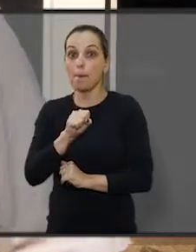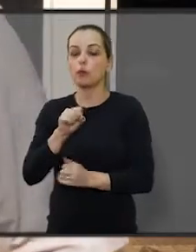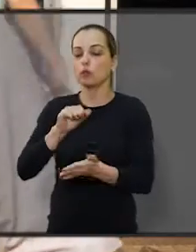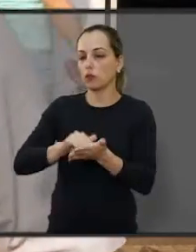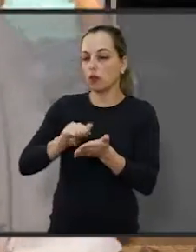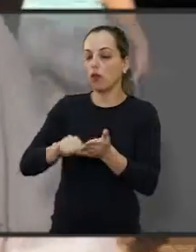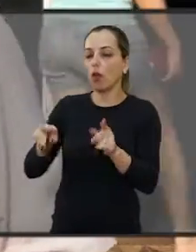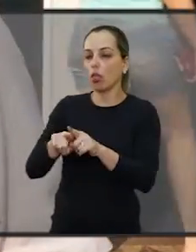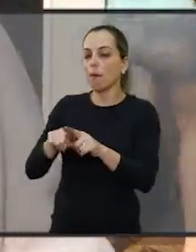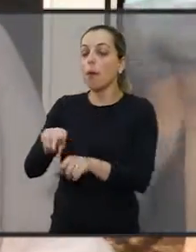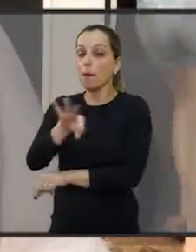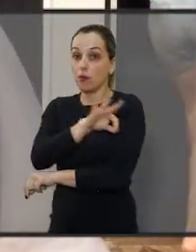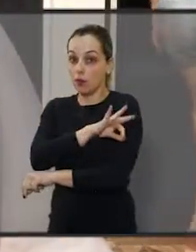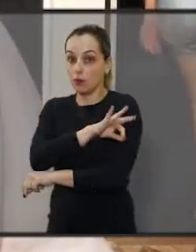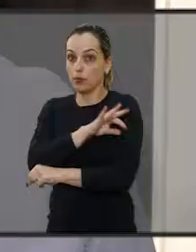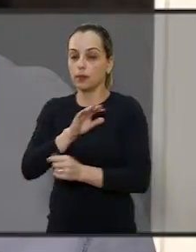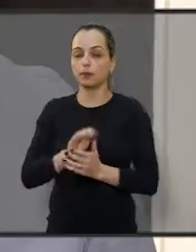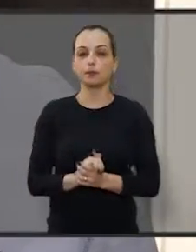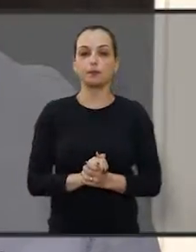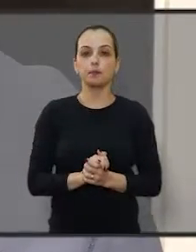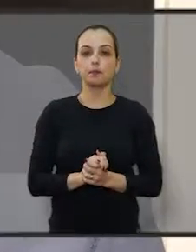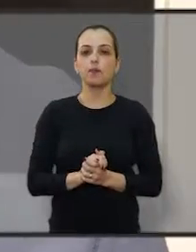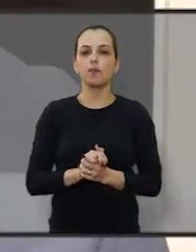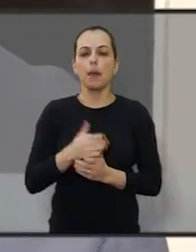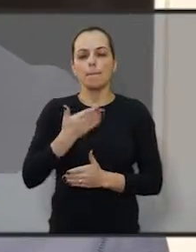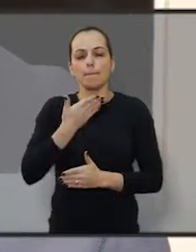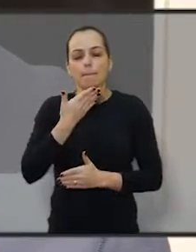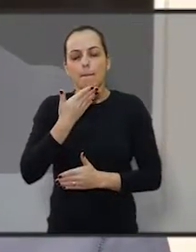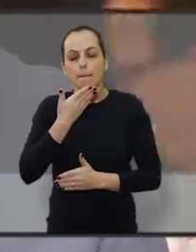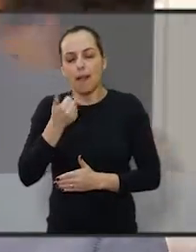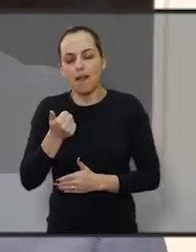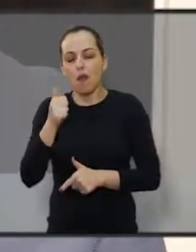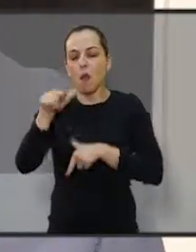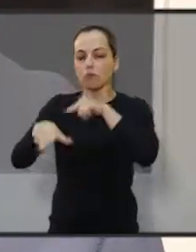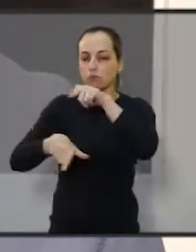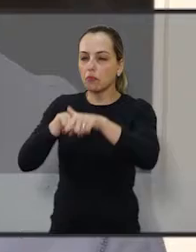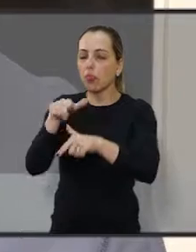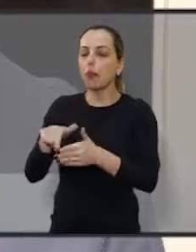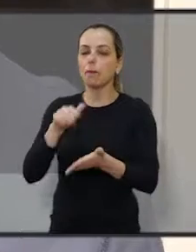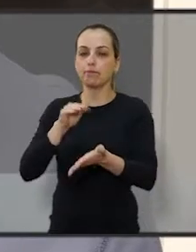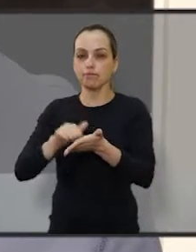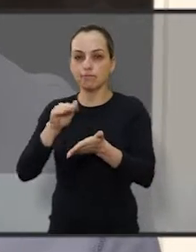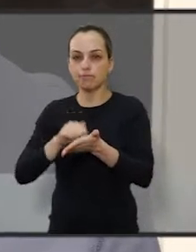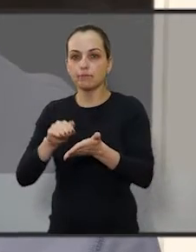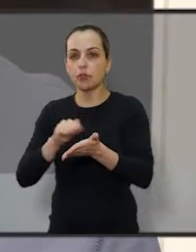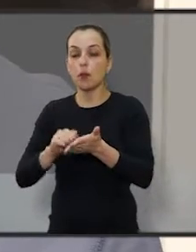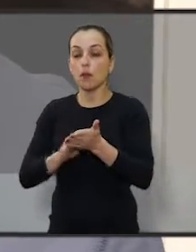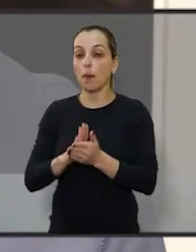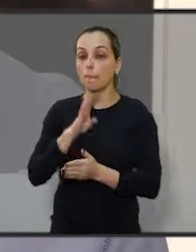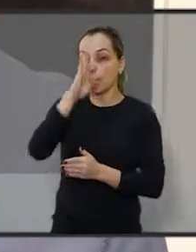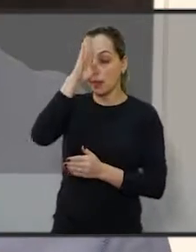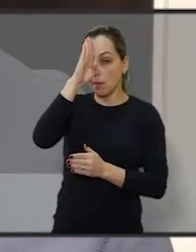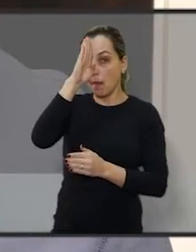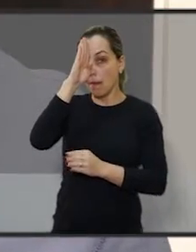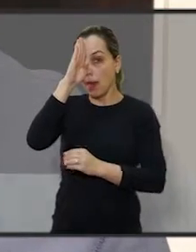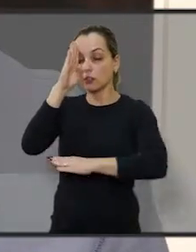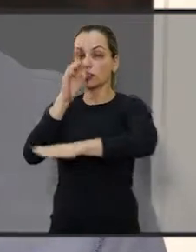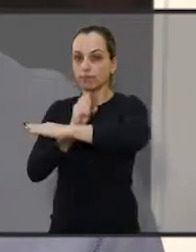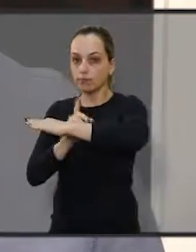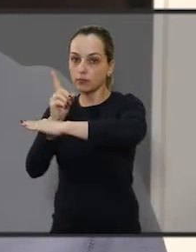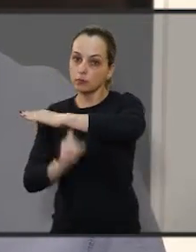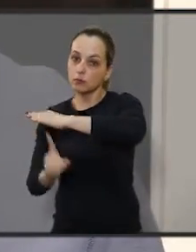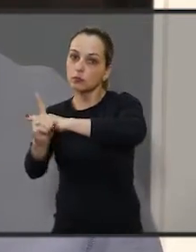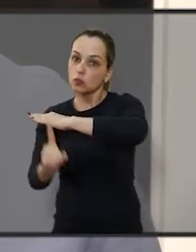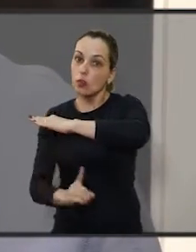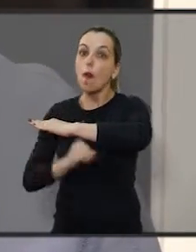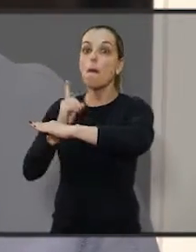tanto para o escritório quanto para a prefeitura. Para nós, o escritório vai agilizar muito, muito o trabalho nosso. Principalmente do cliente,